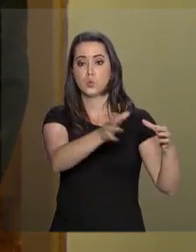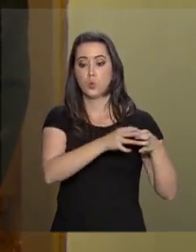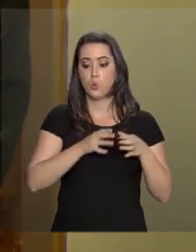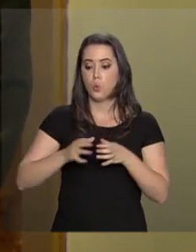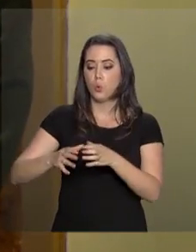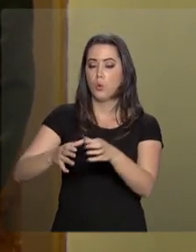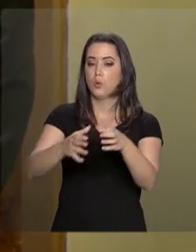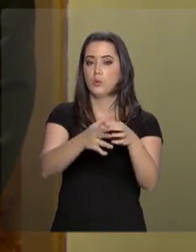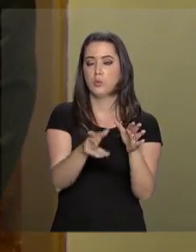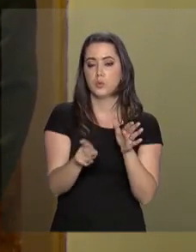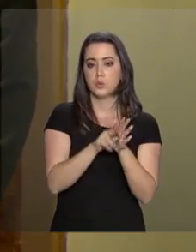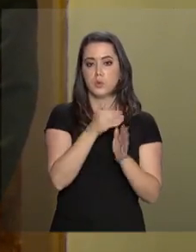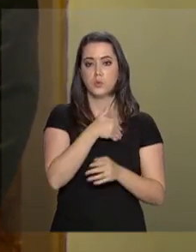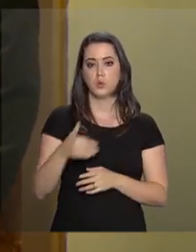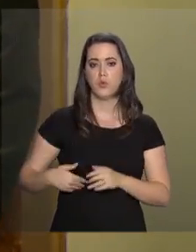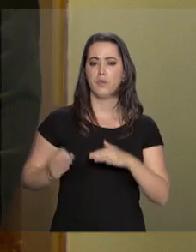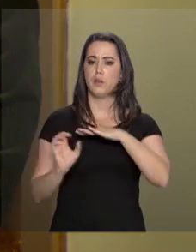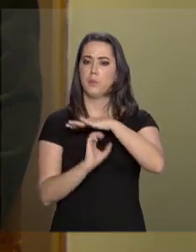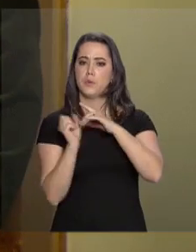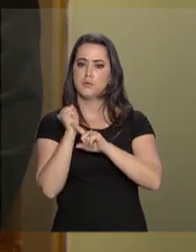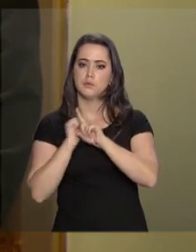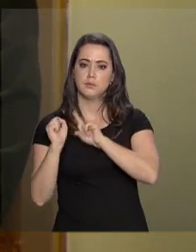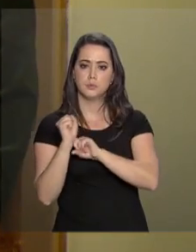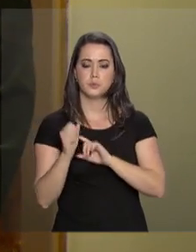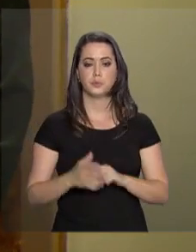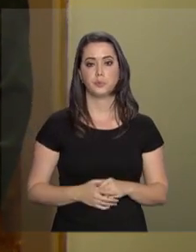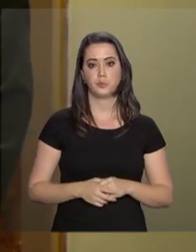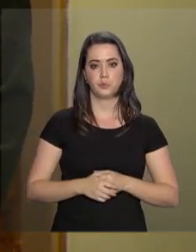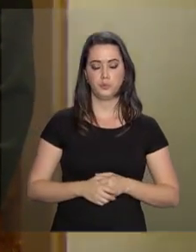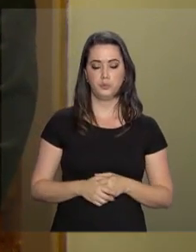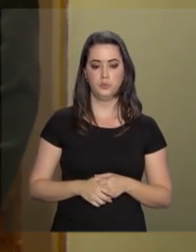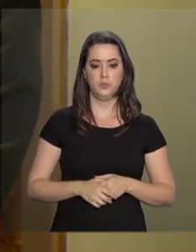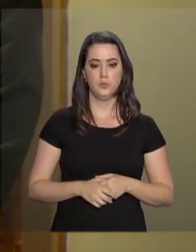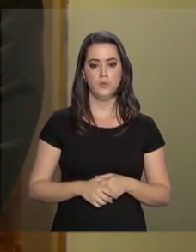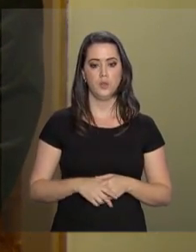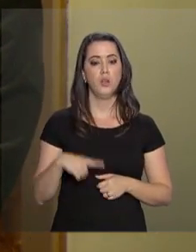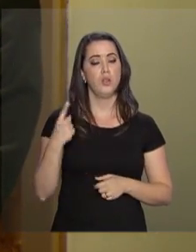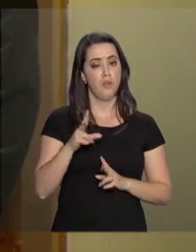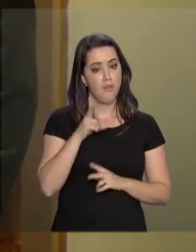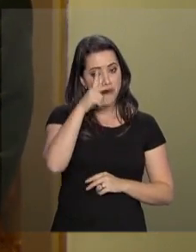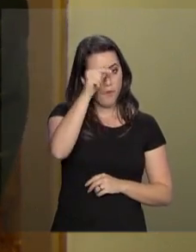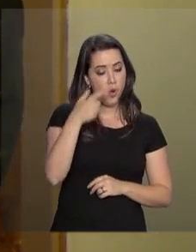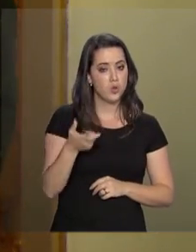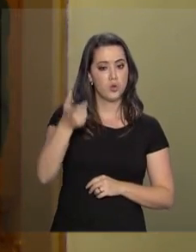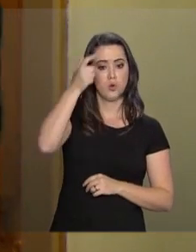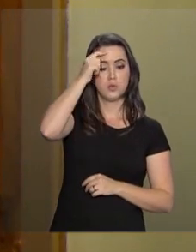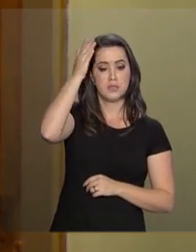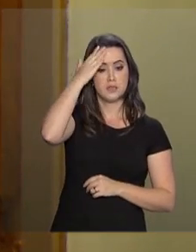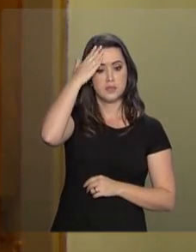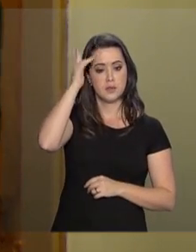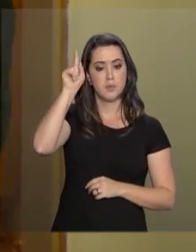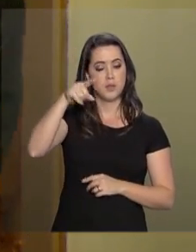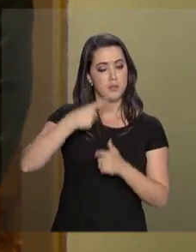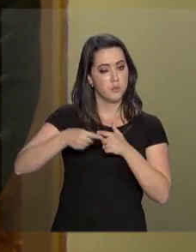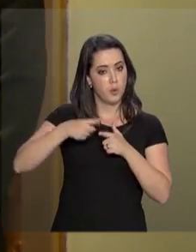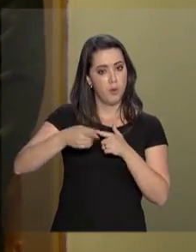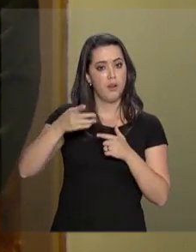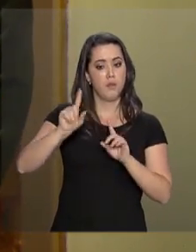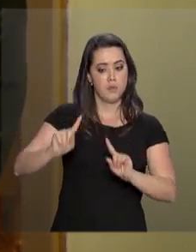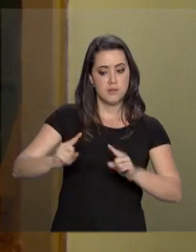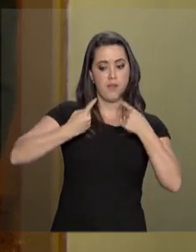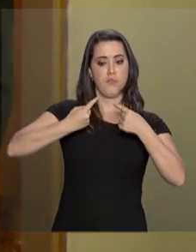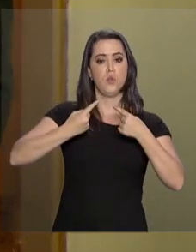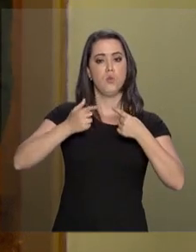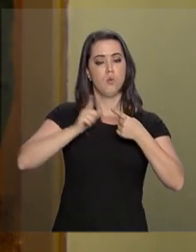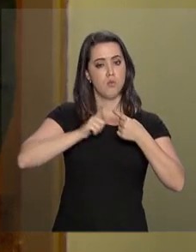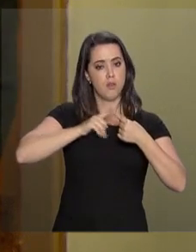governo, do empresariado e da sociedade. Tão forte quanto a consciência desses desafios, é